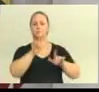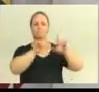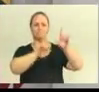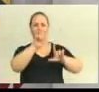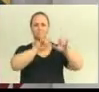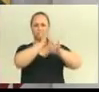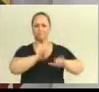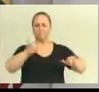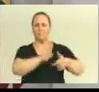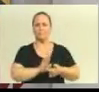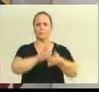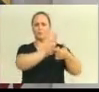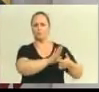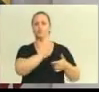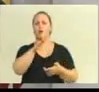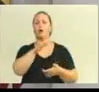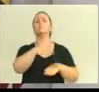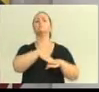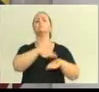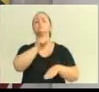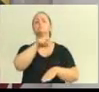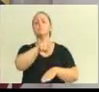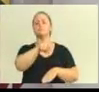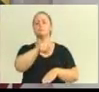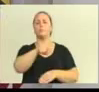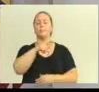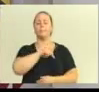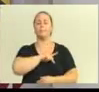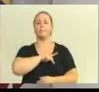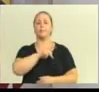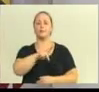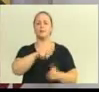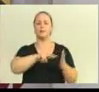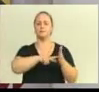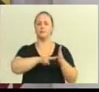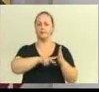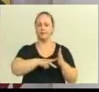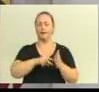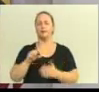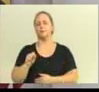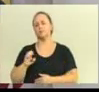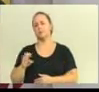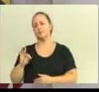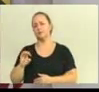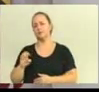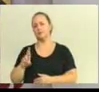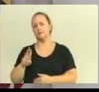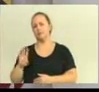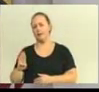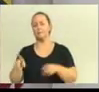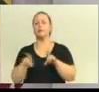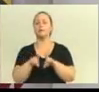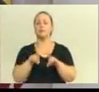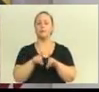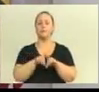o presidente do sindicato, o presidente do CETEB, os proprietários das empresas que faziam a composição do